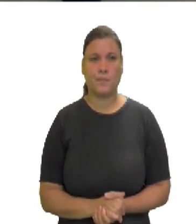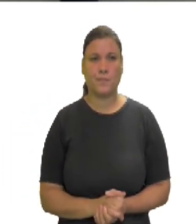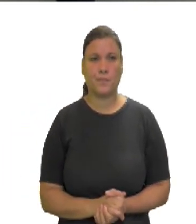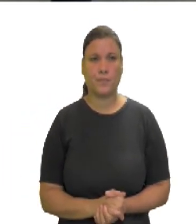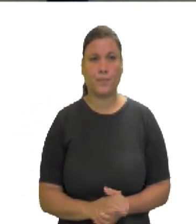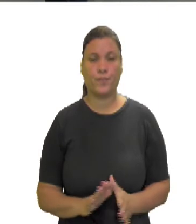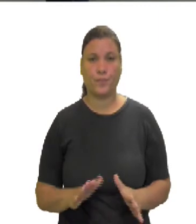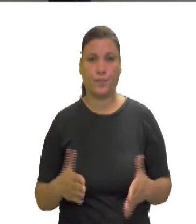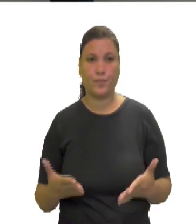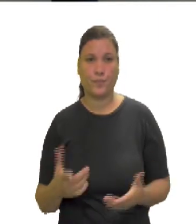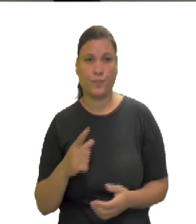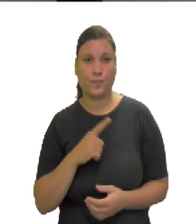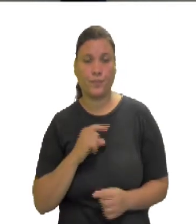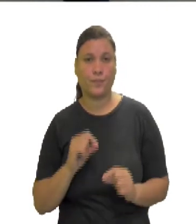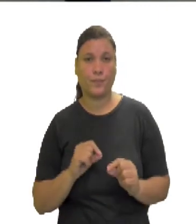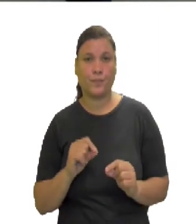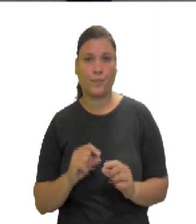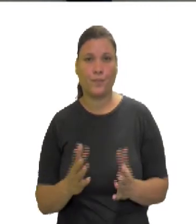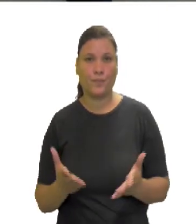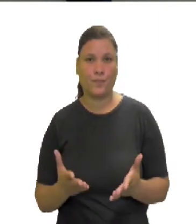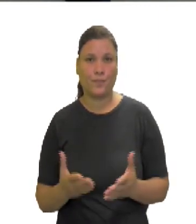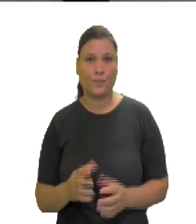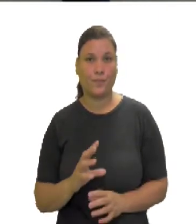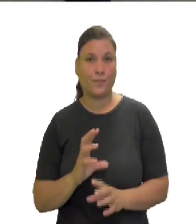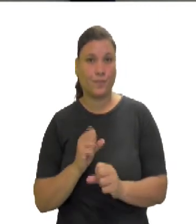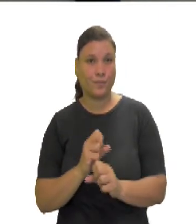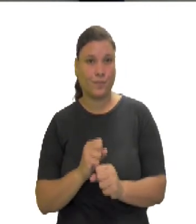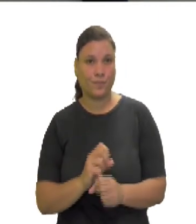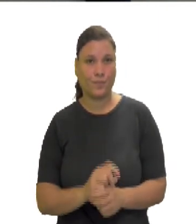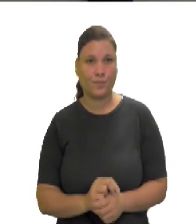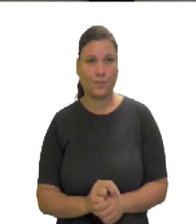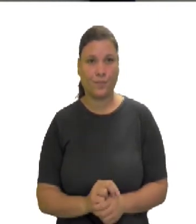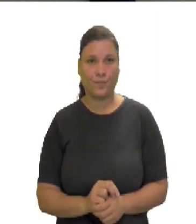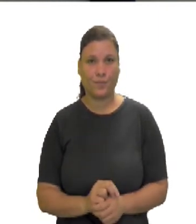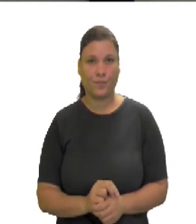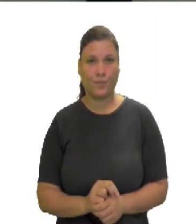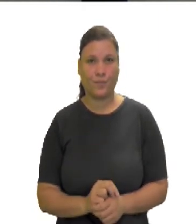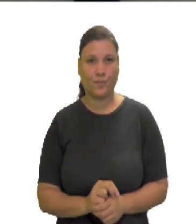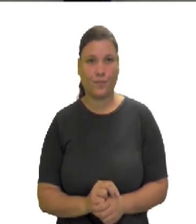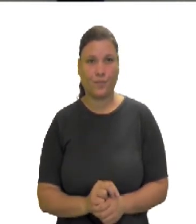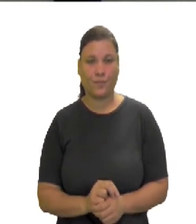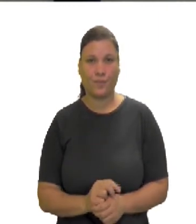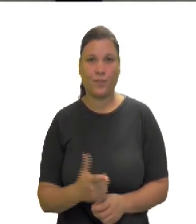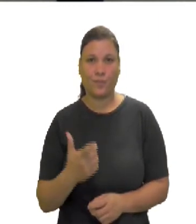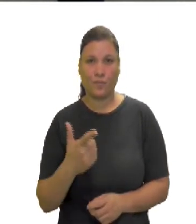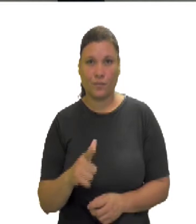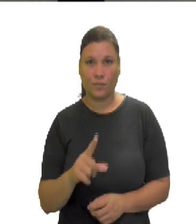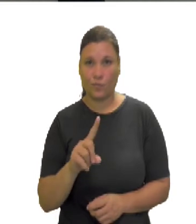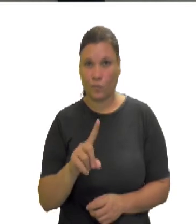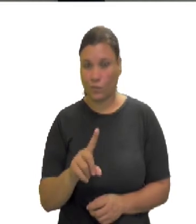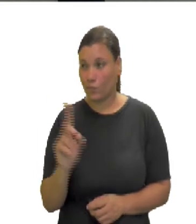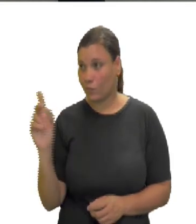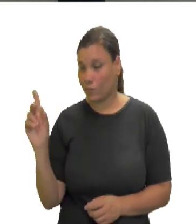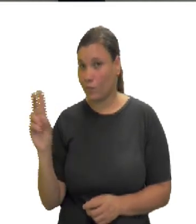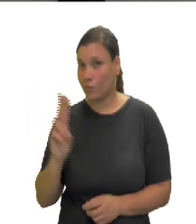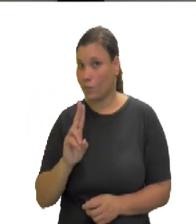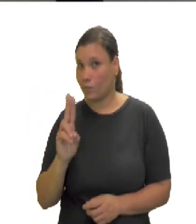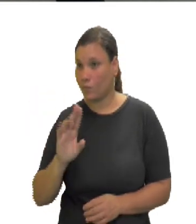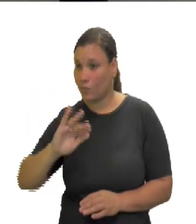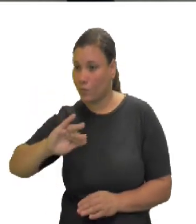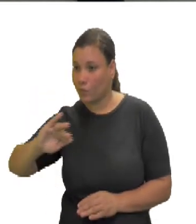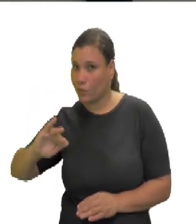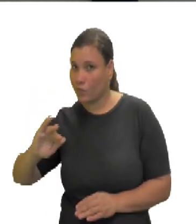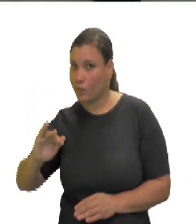Então, aqui eu tenho 20 vezes 7. Só apagar aqui para conseguir um